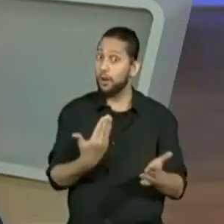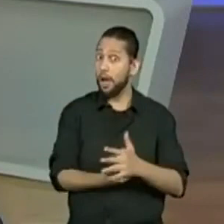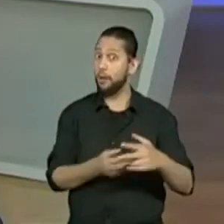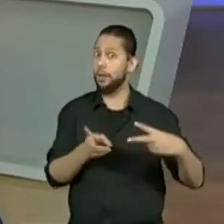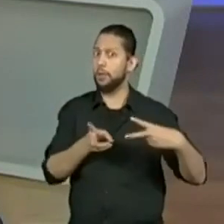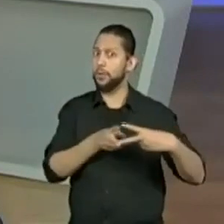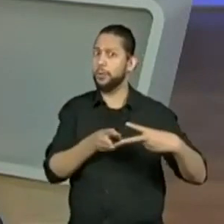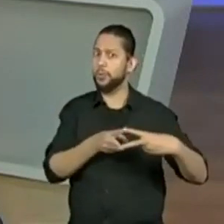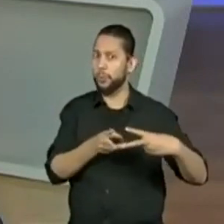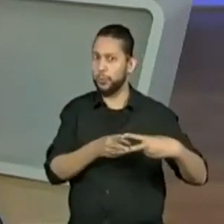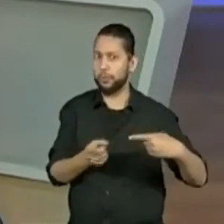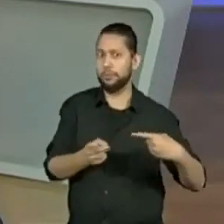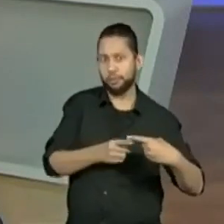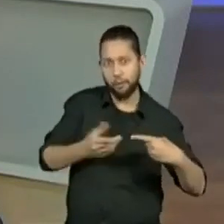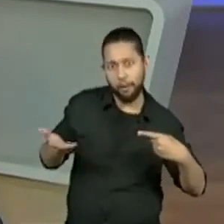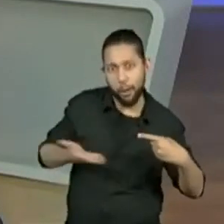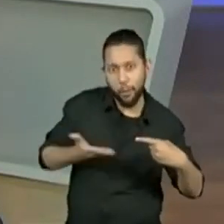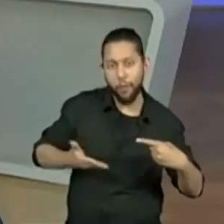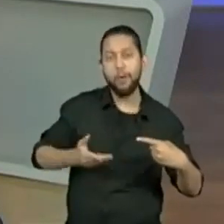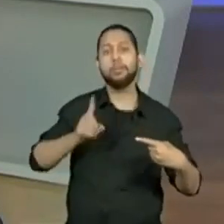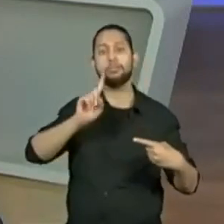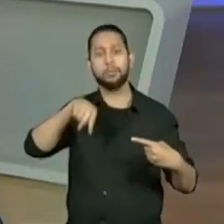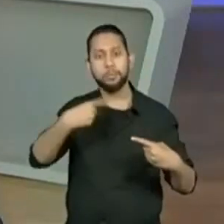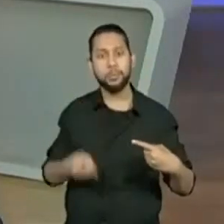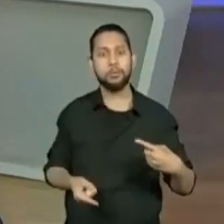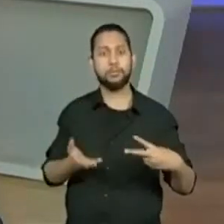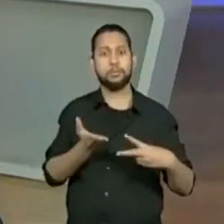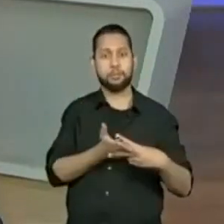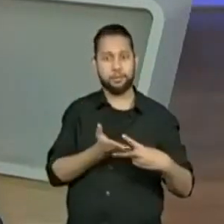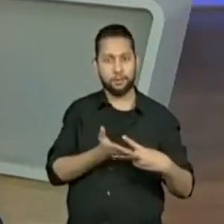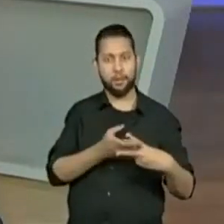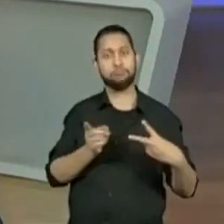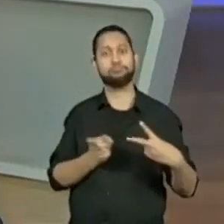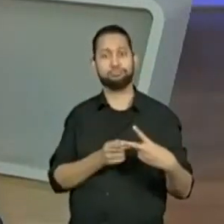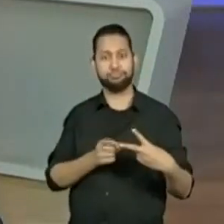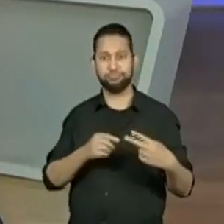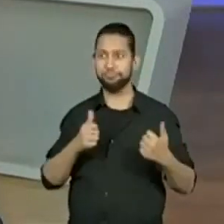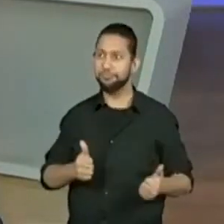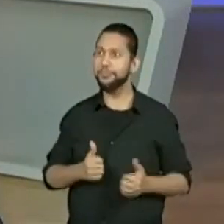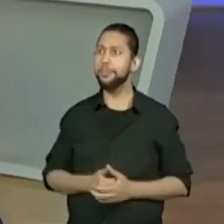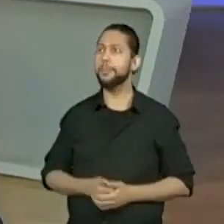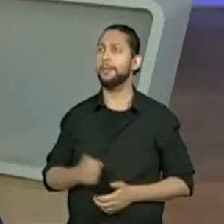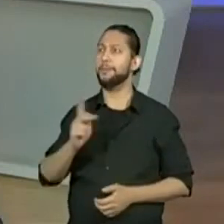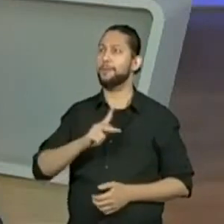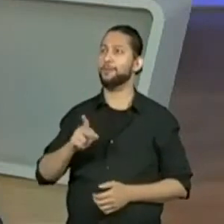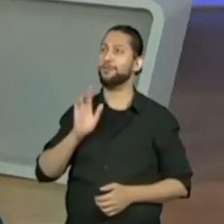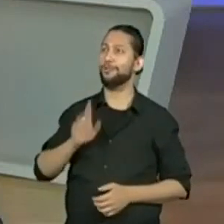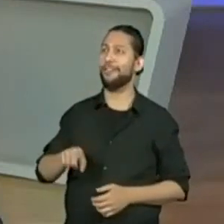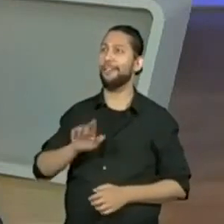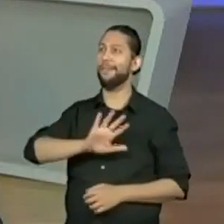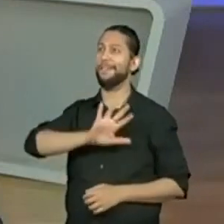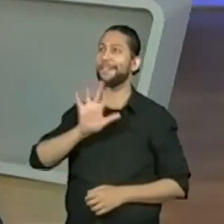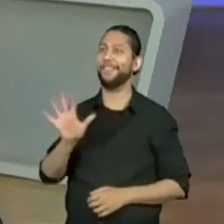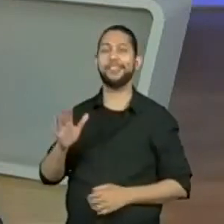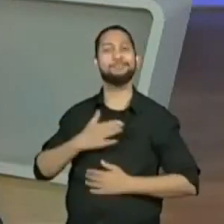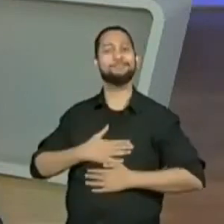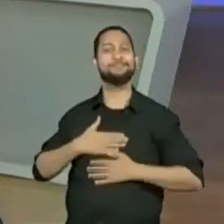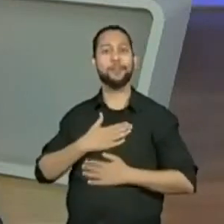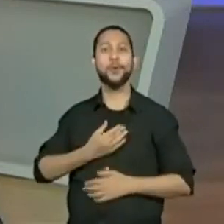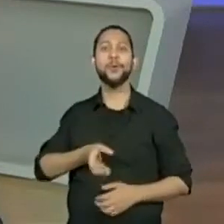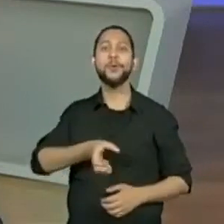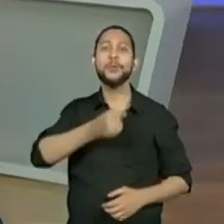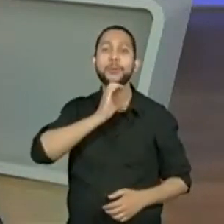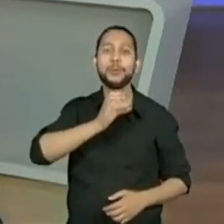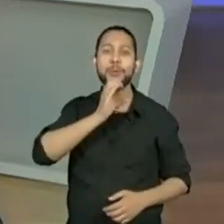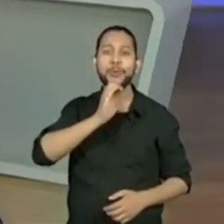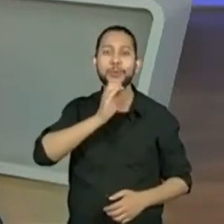sequência. Galerinha do quinto ano já comparecendo, os profs já estão mandando oi. O pessoal, ó, Cotia,